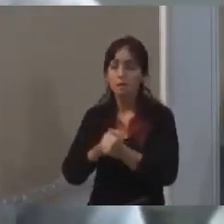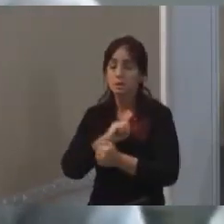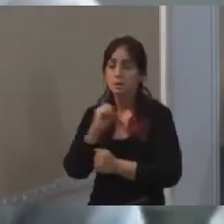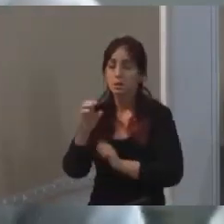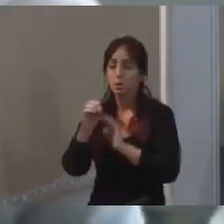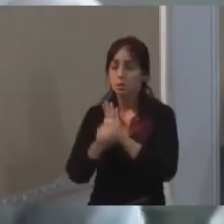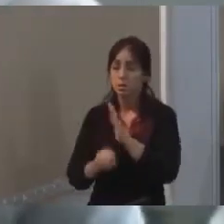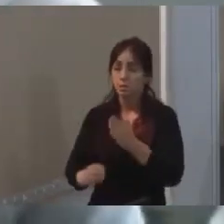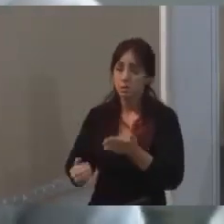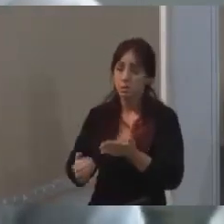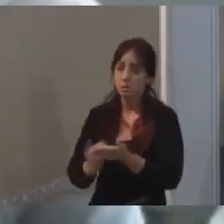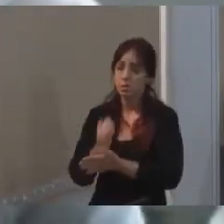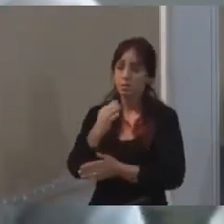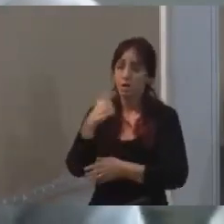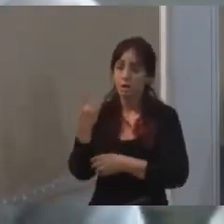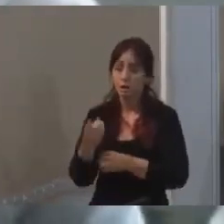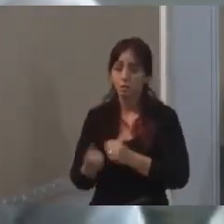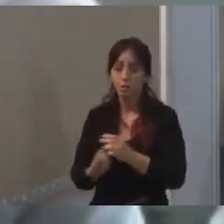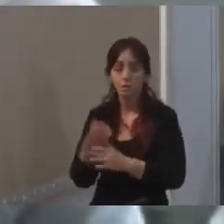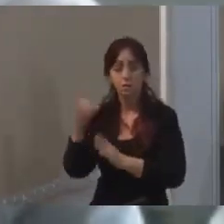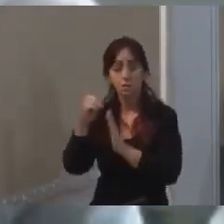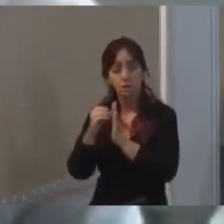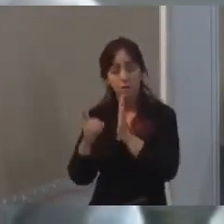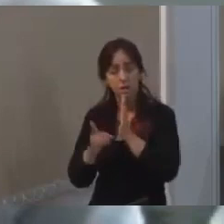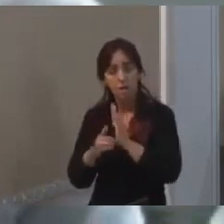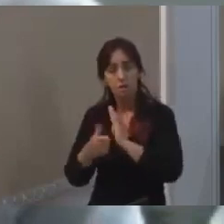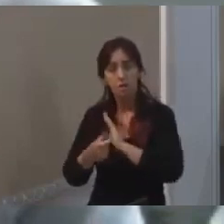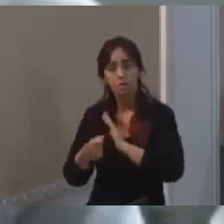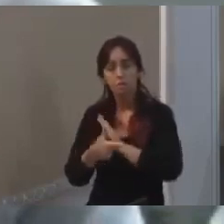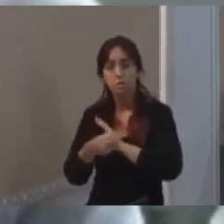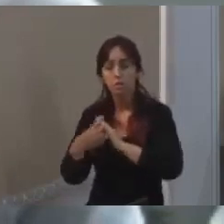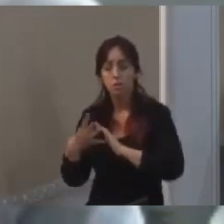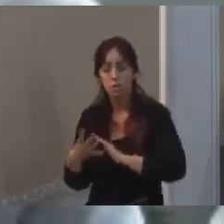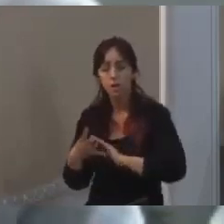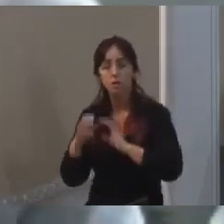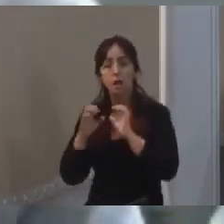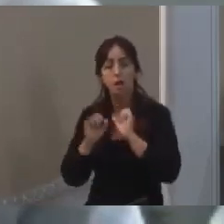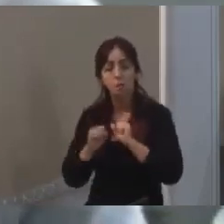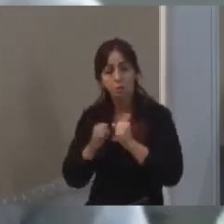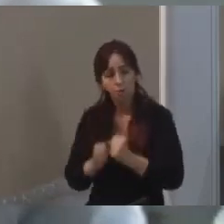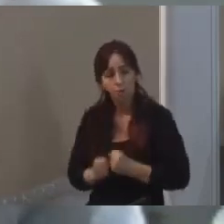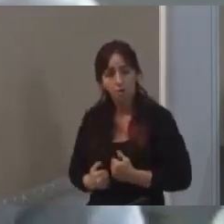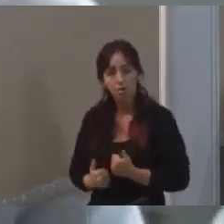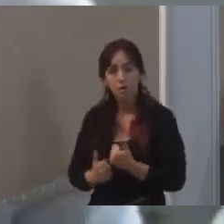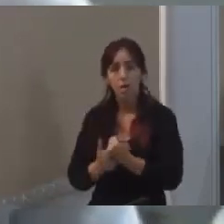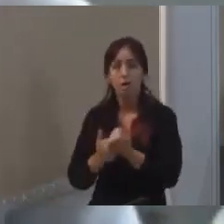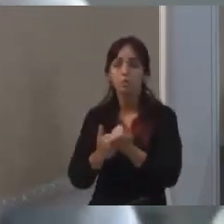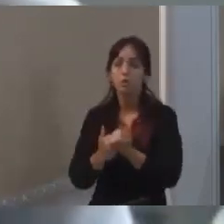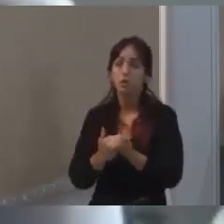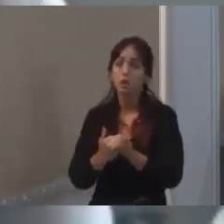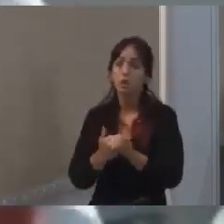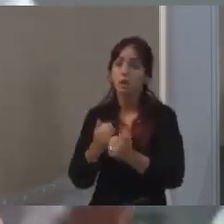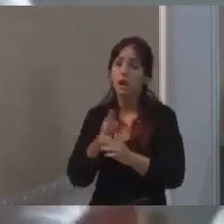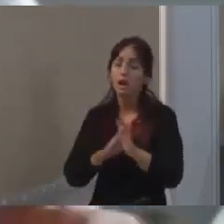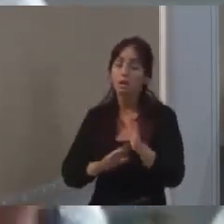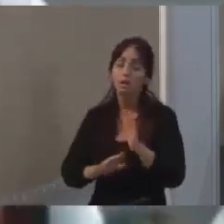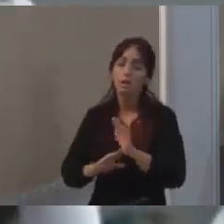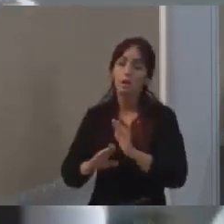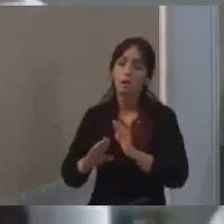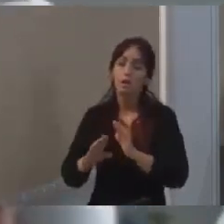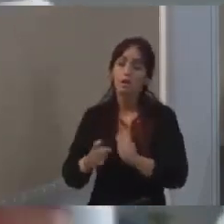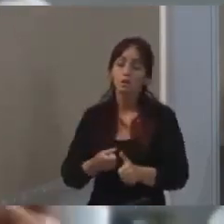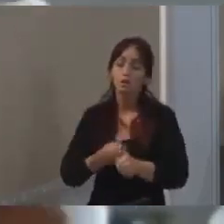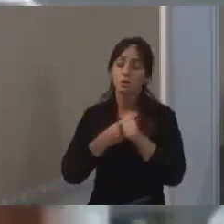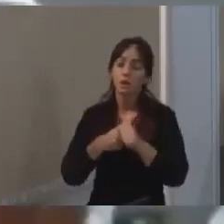a gente faça através de decreto a suplementação de 2024 e a gente pode minimizar ou, às vezes, até zerar esse déficit,